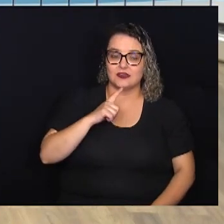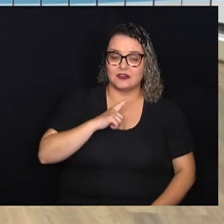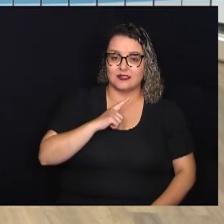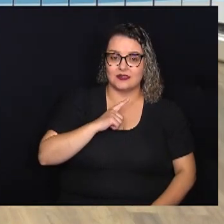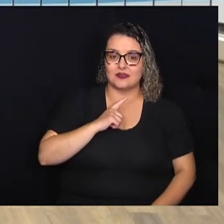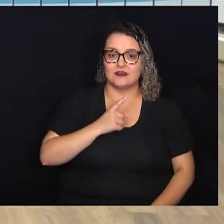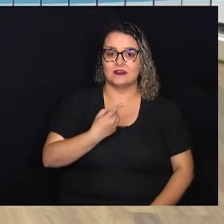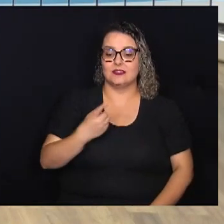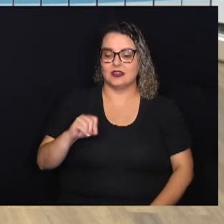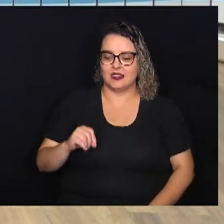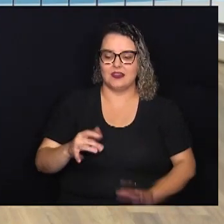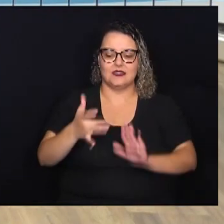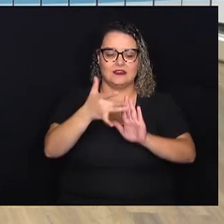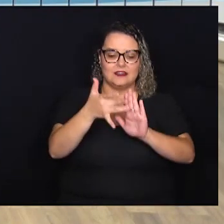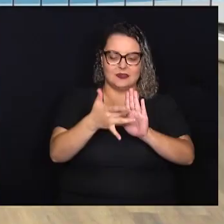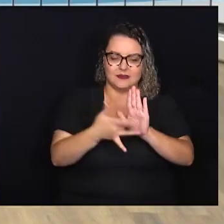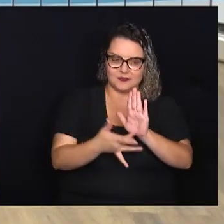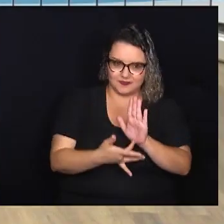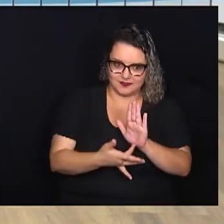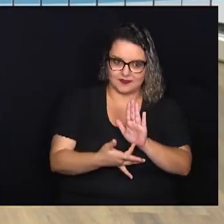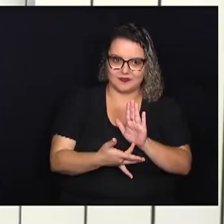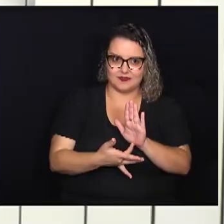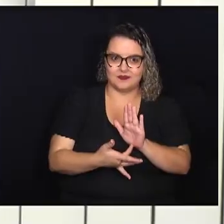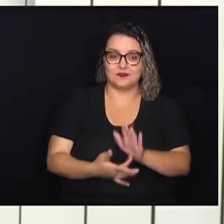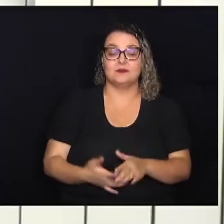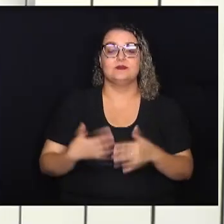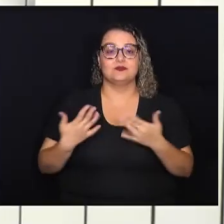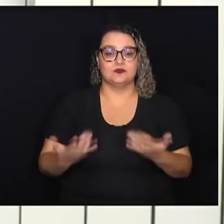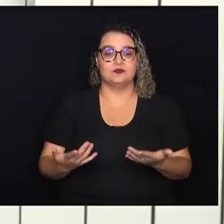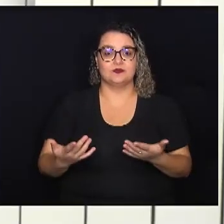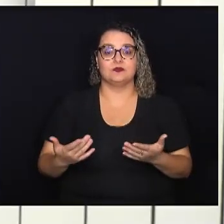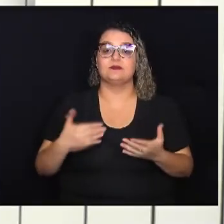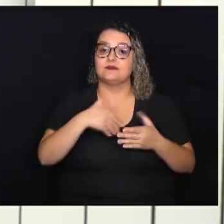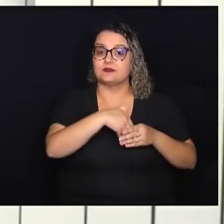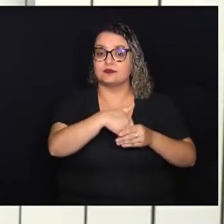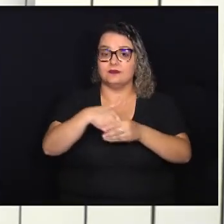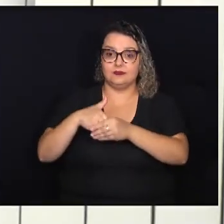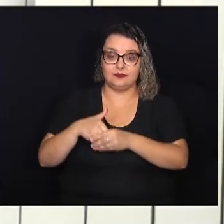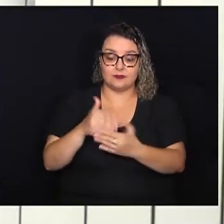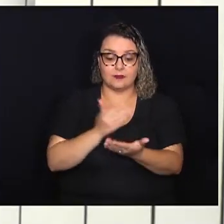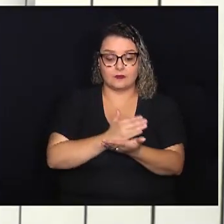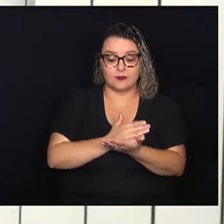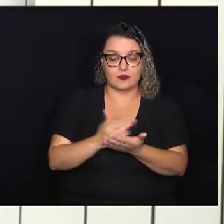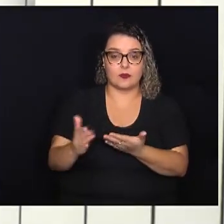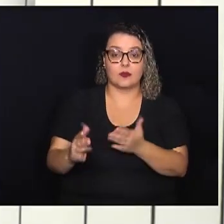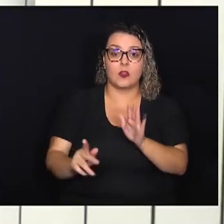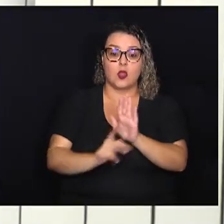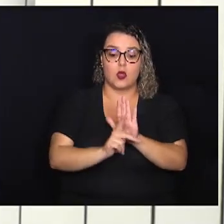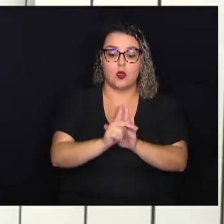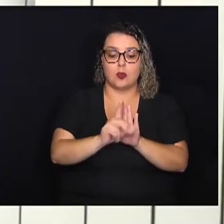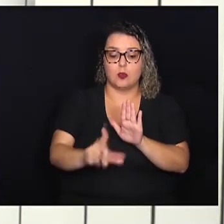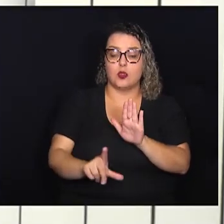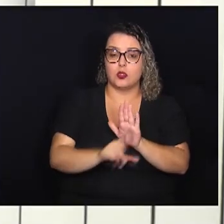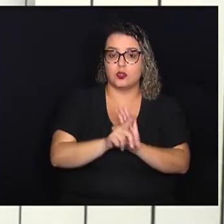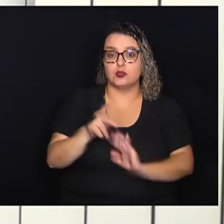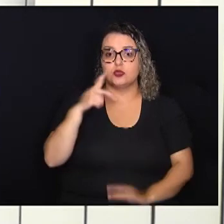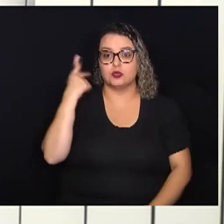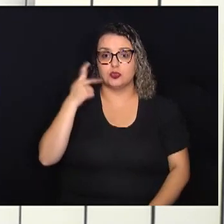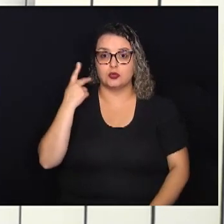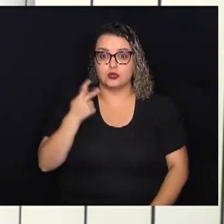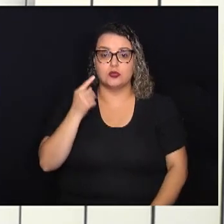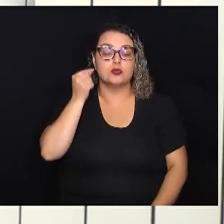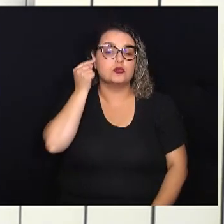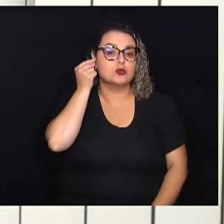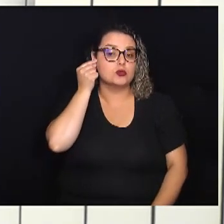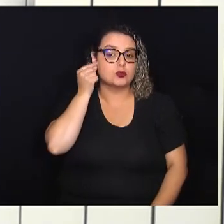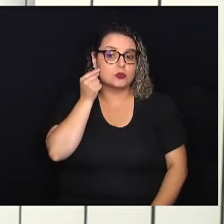projetos na pauta. Entre eles está, em votação inicial, o projeto de lei do vereador Marcelo